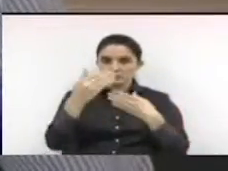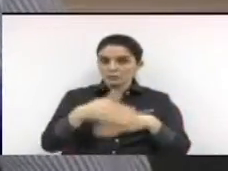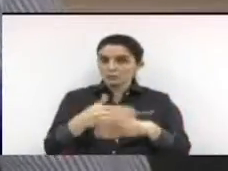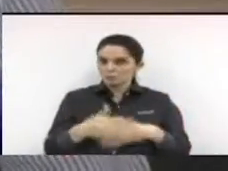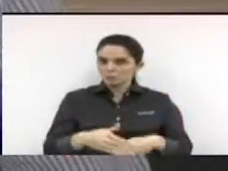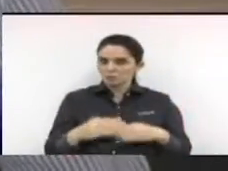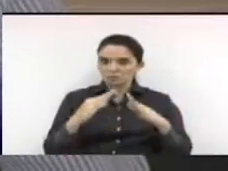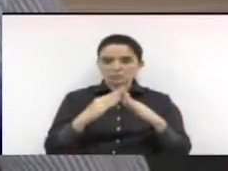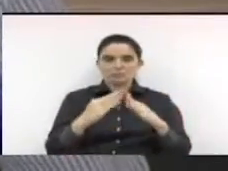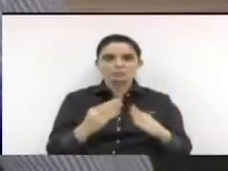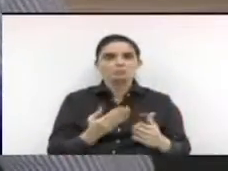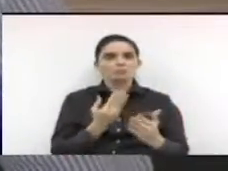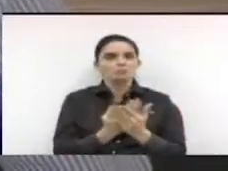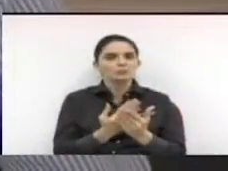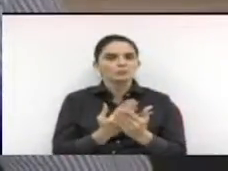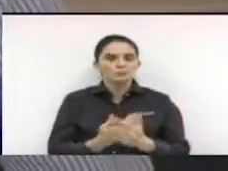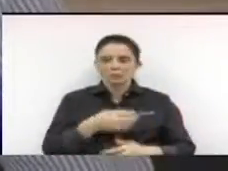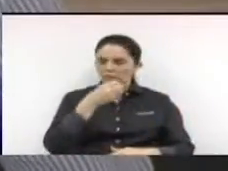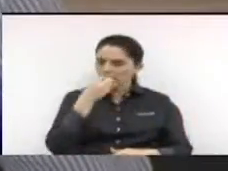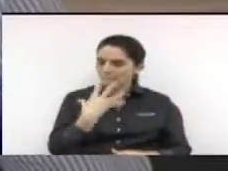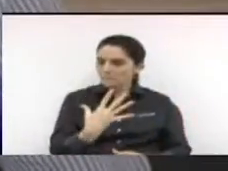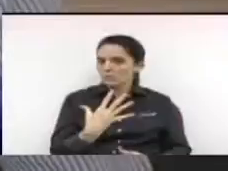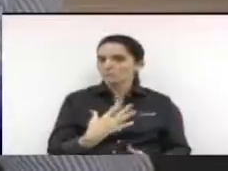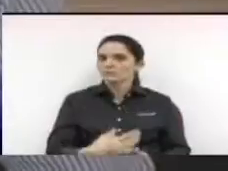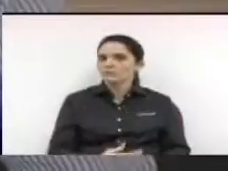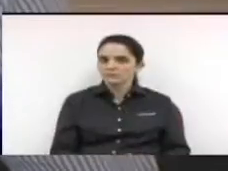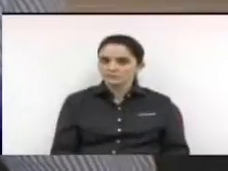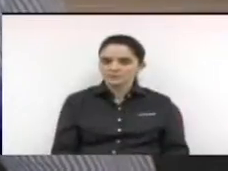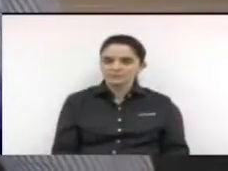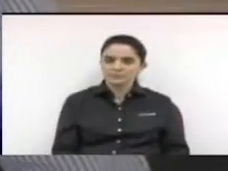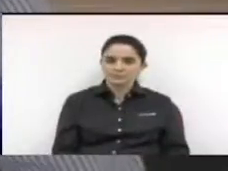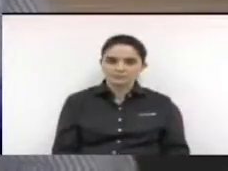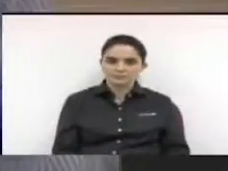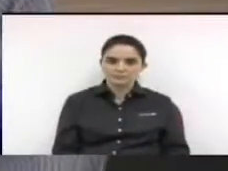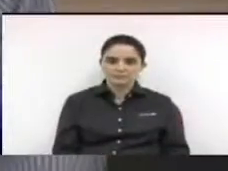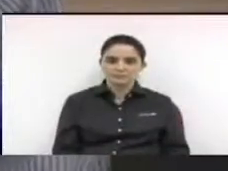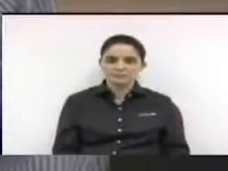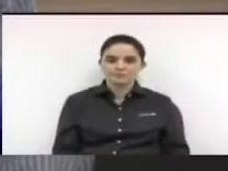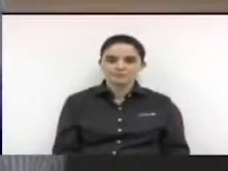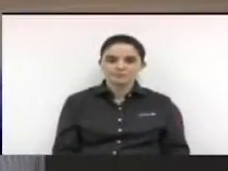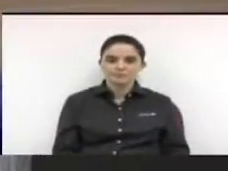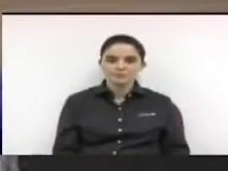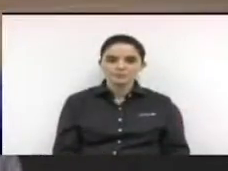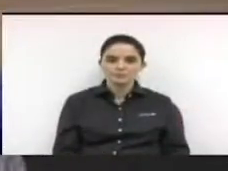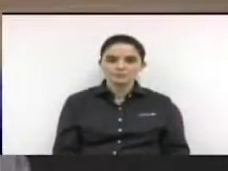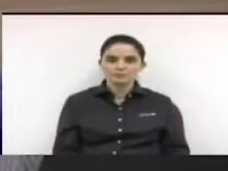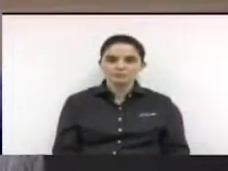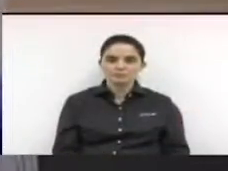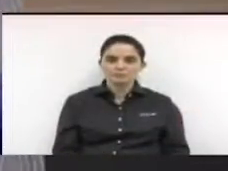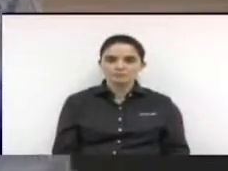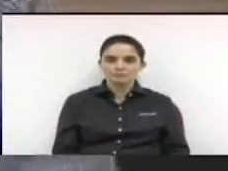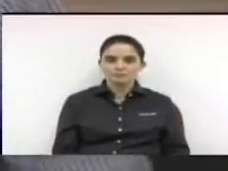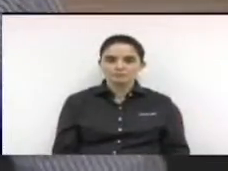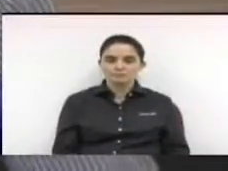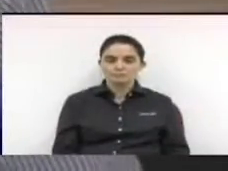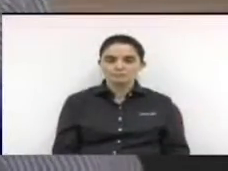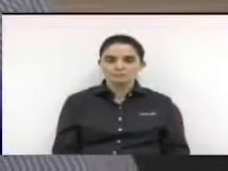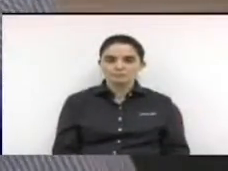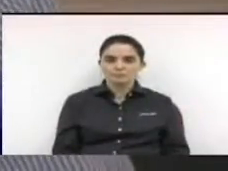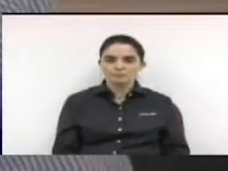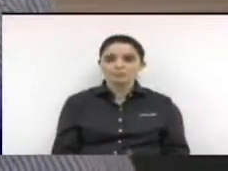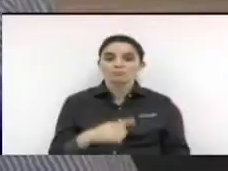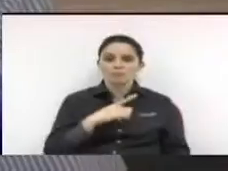Escola forte, ensino forte, e não era assim. Fora o respeito, o